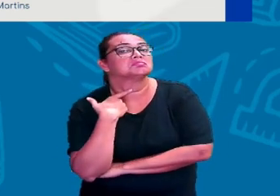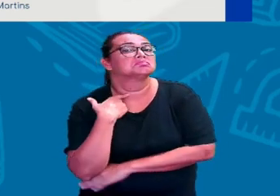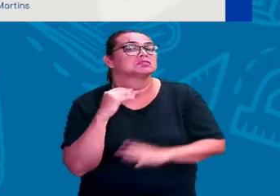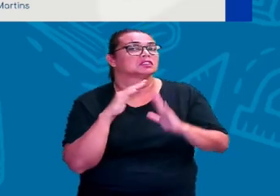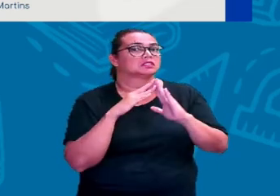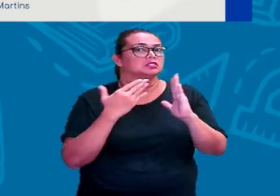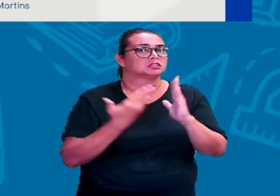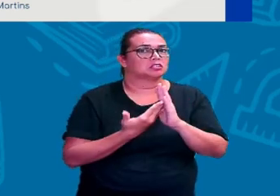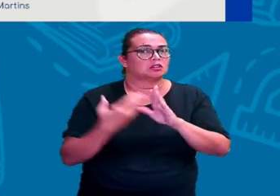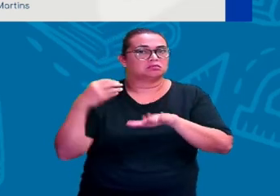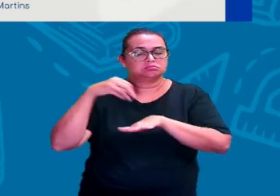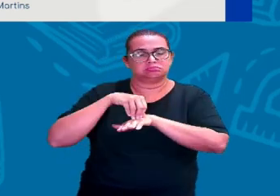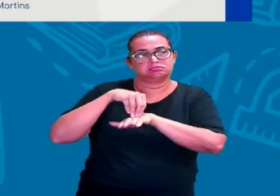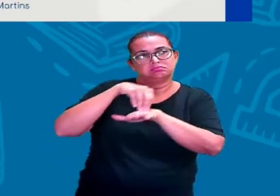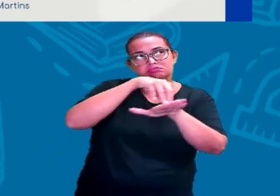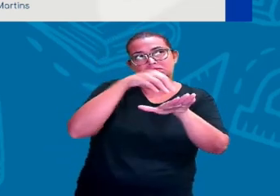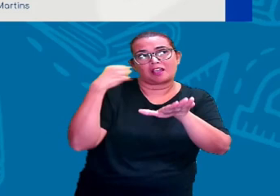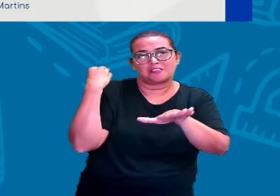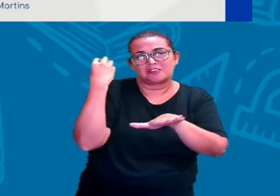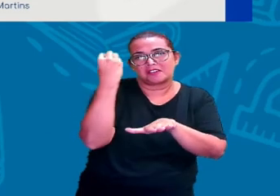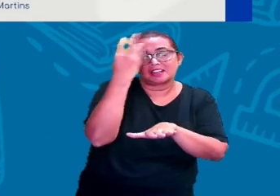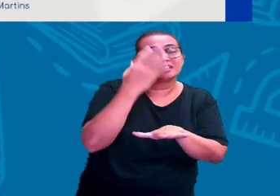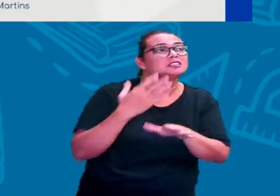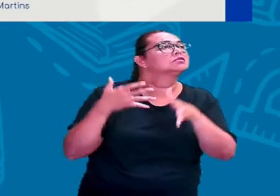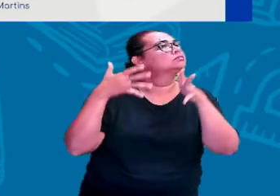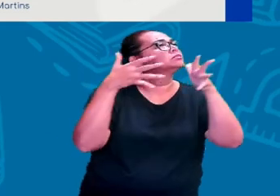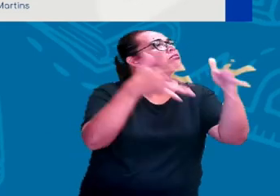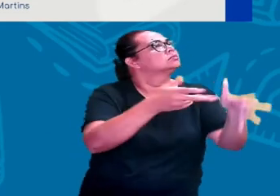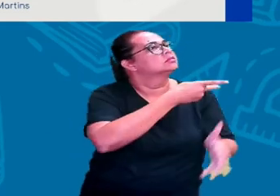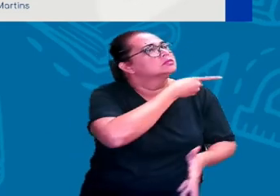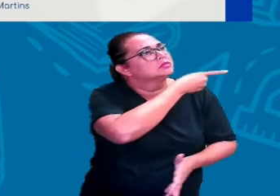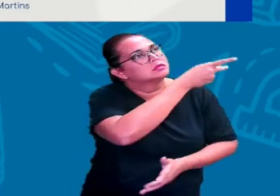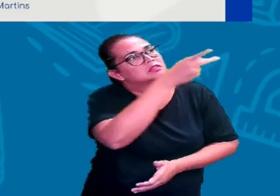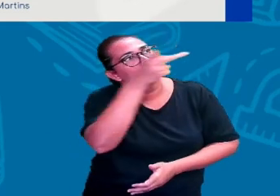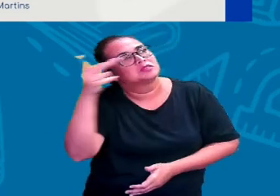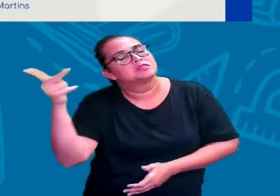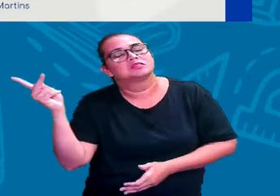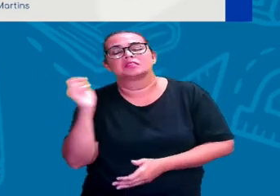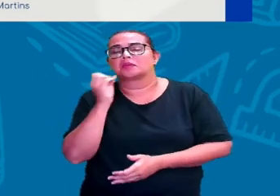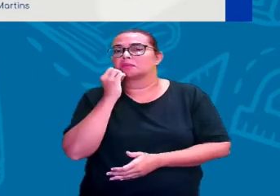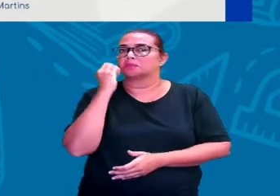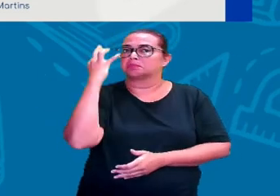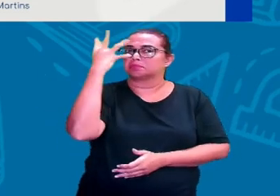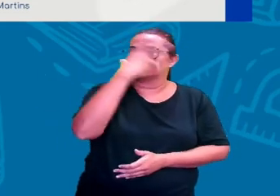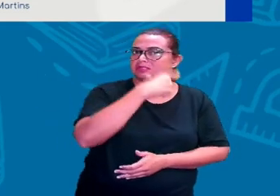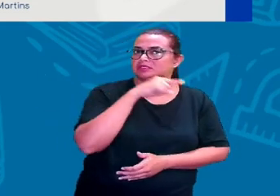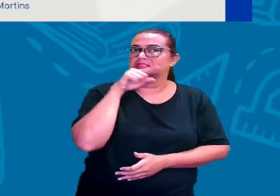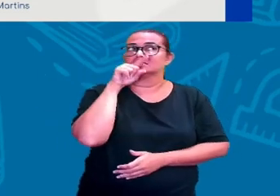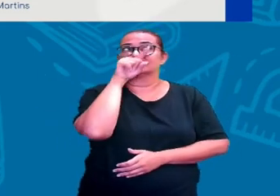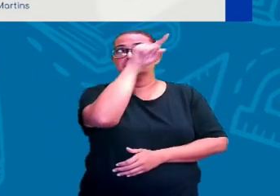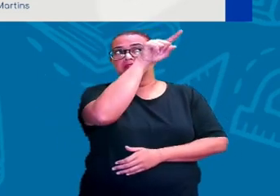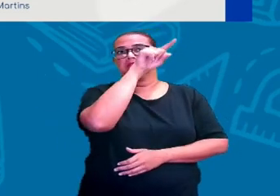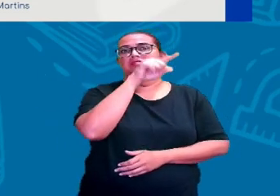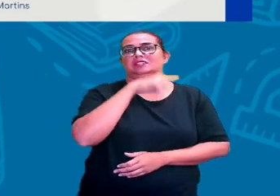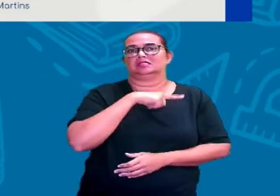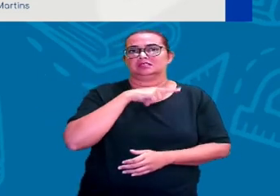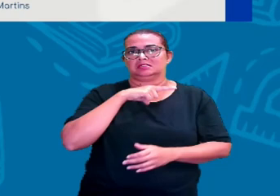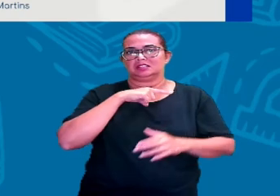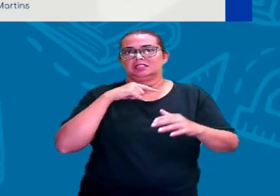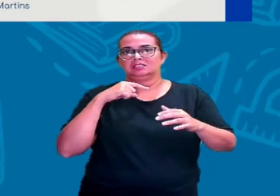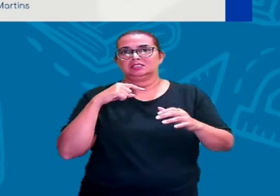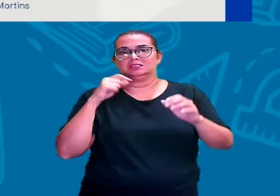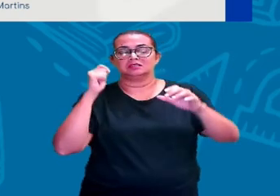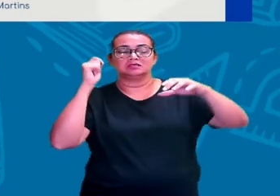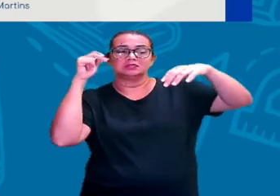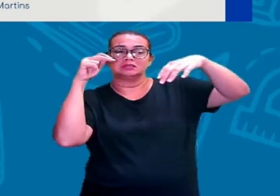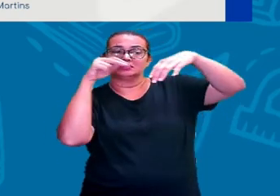fazer essa viagem aí um dia para conhecer esse parque arqueológico que é Buique e ver essas pinturas rupestres desse